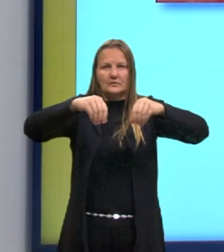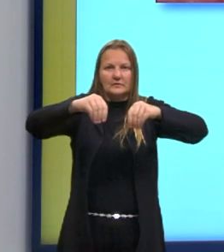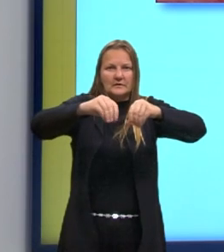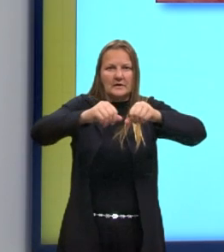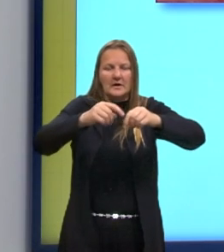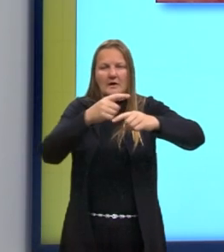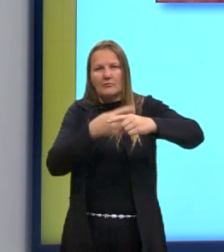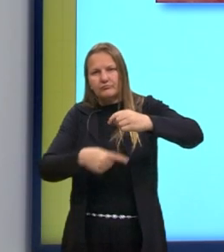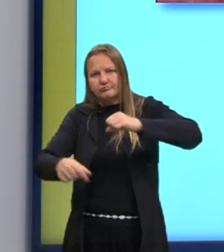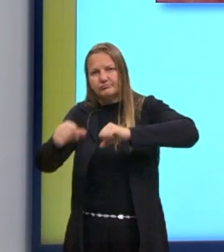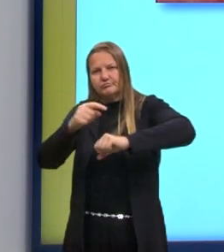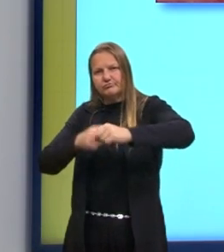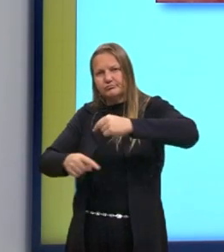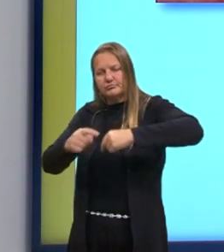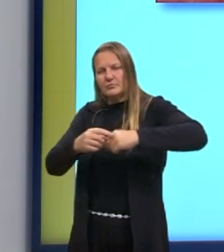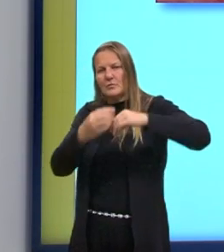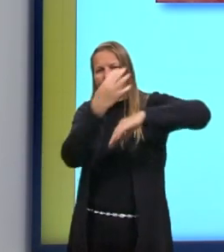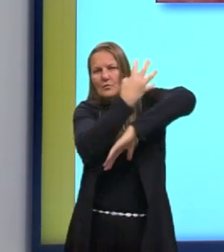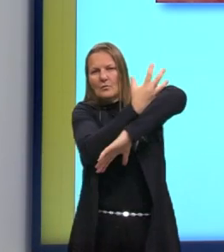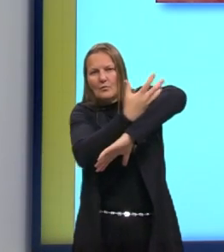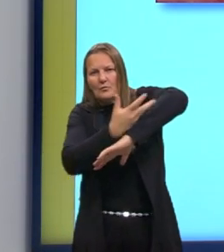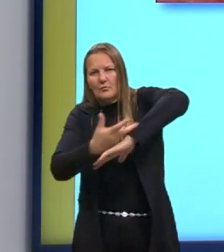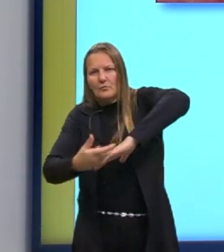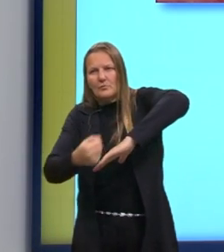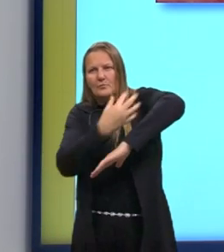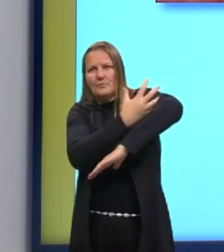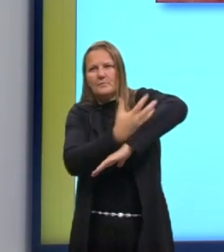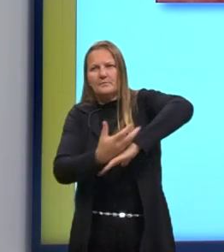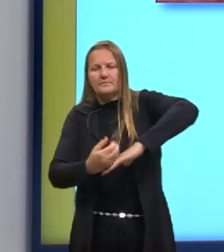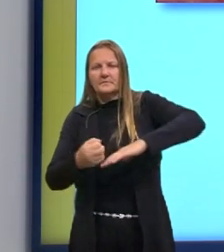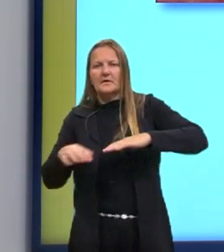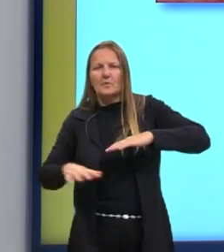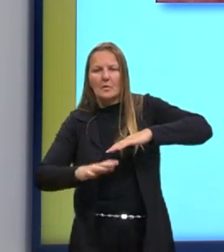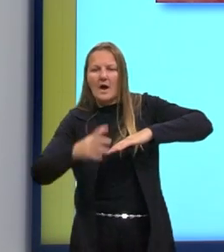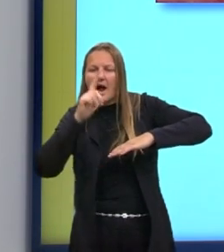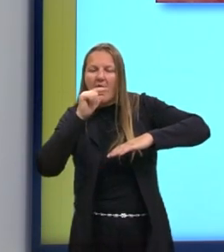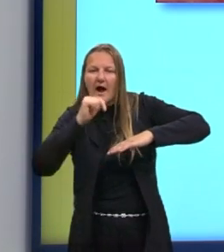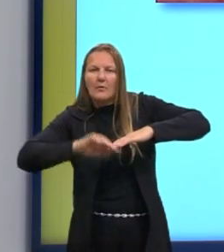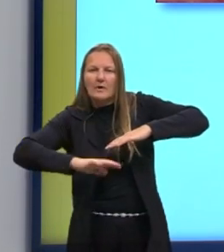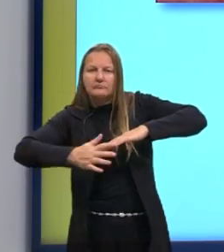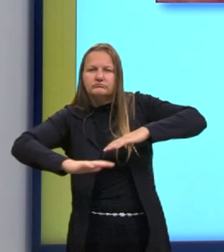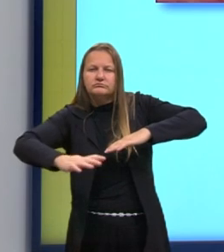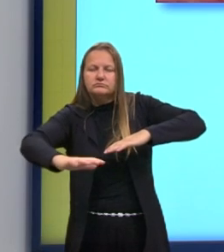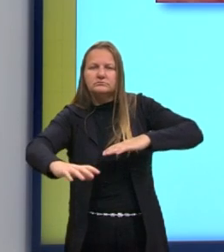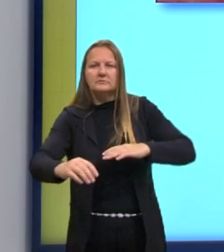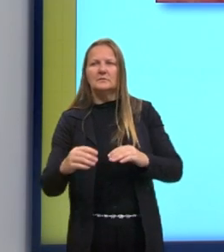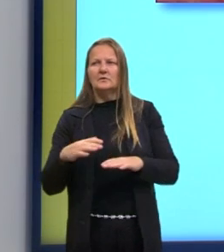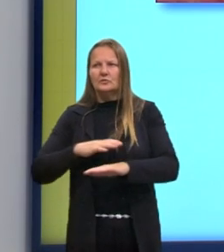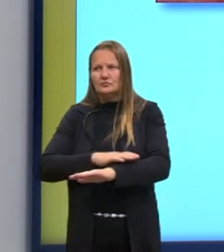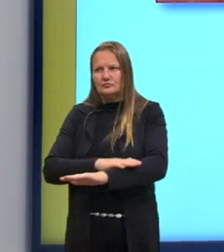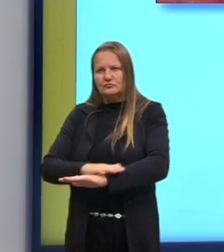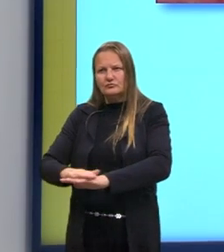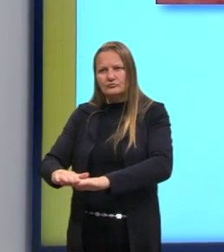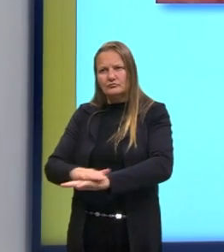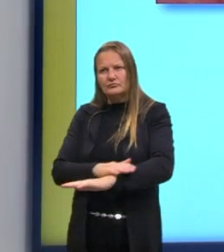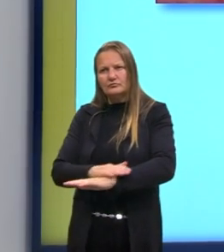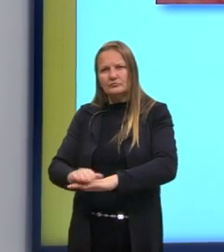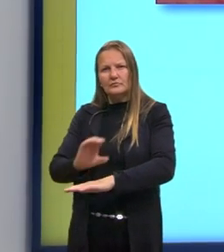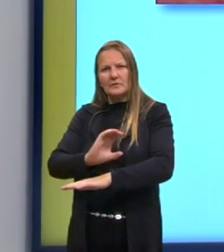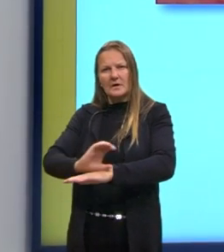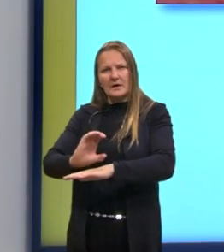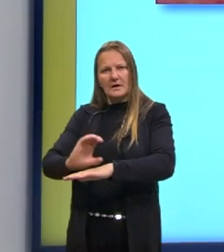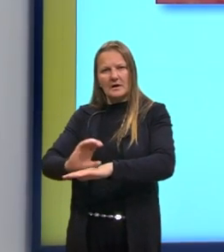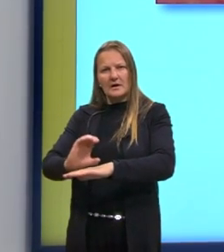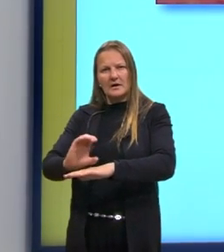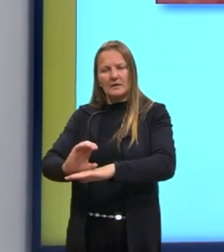Acontece, então, a sedimentação, sedimentos também. E a reserva aqui de carbono. Então,